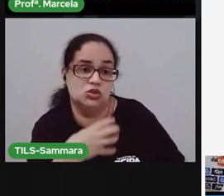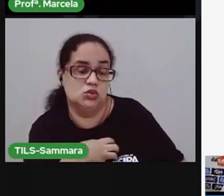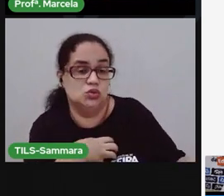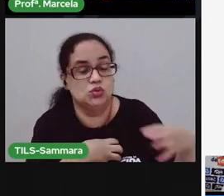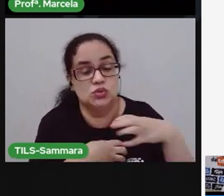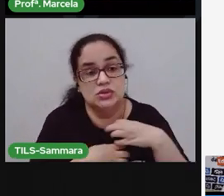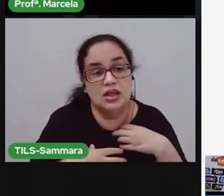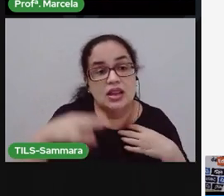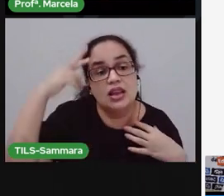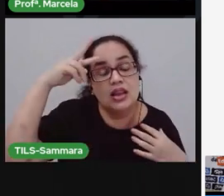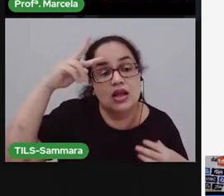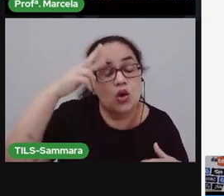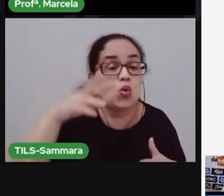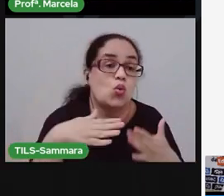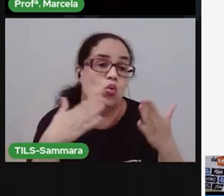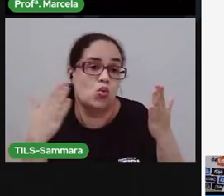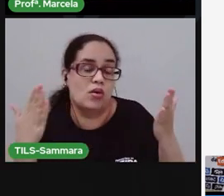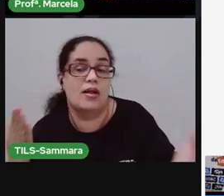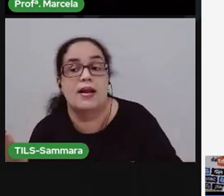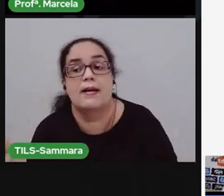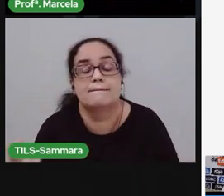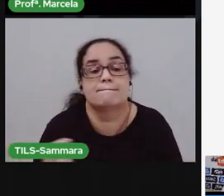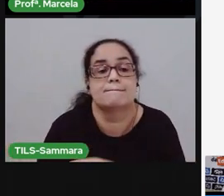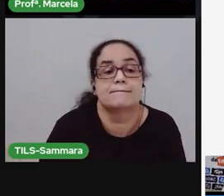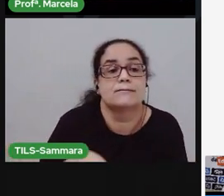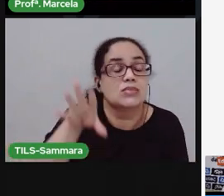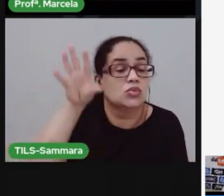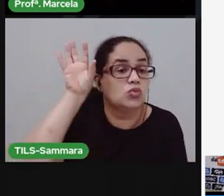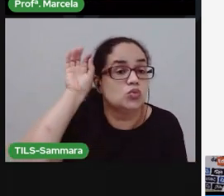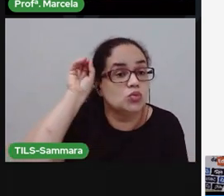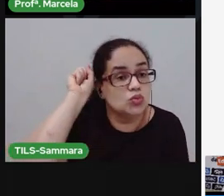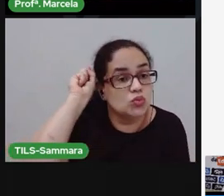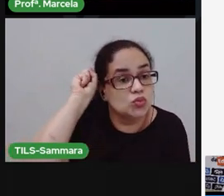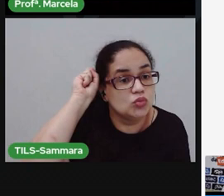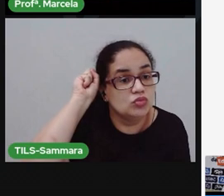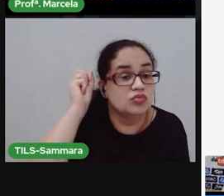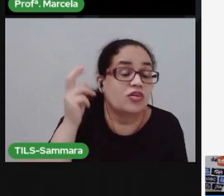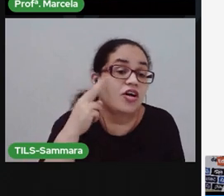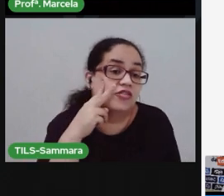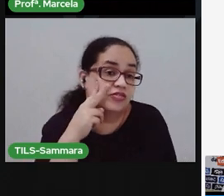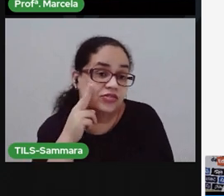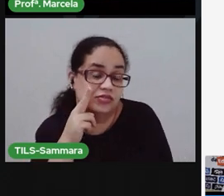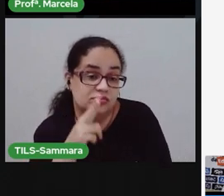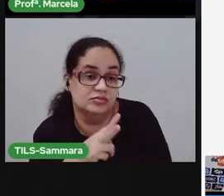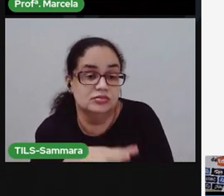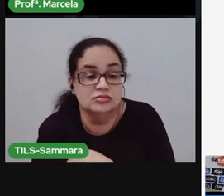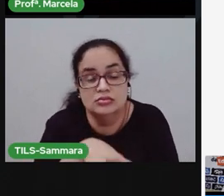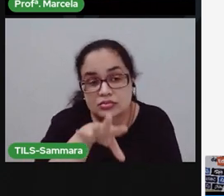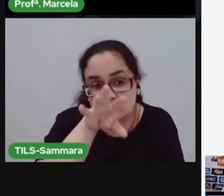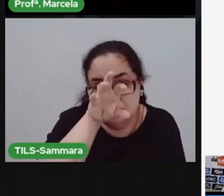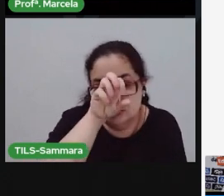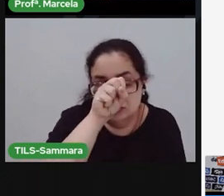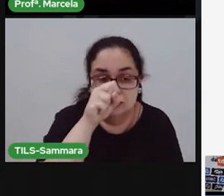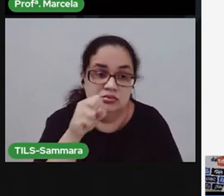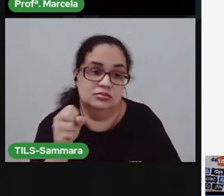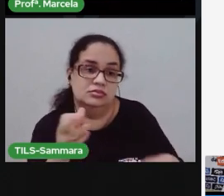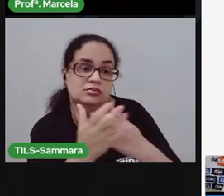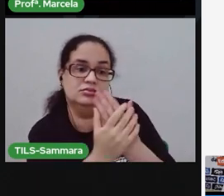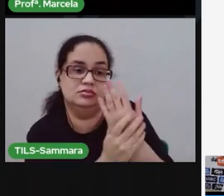Relembramos quais são eles. Paladar, audição, visão, olfato e o tato.